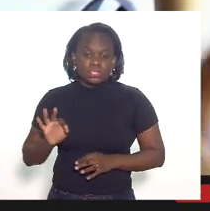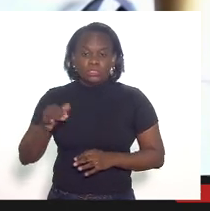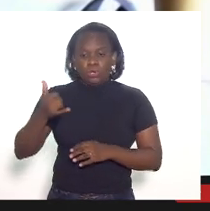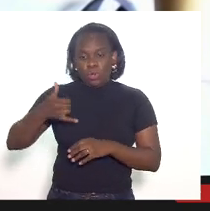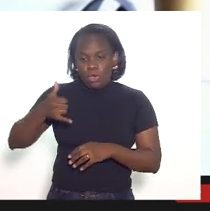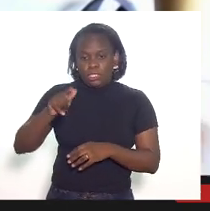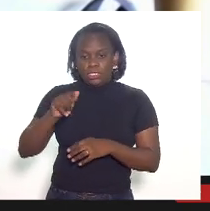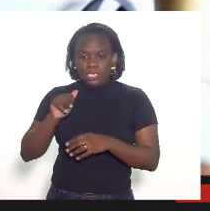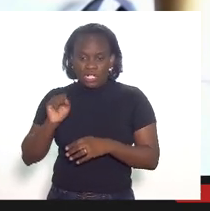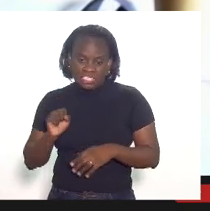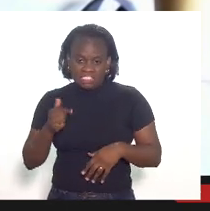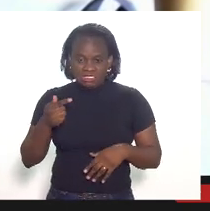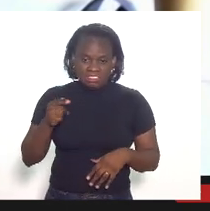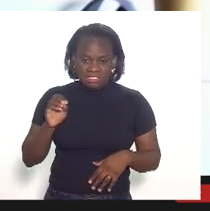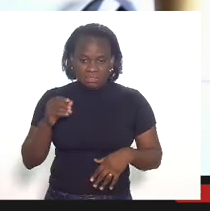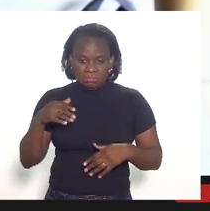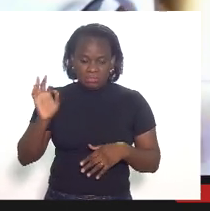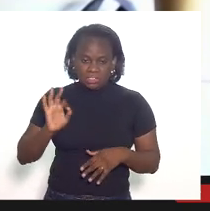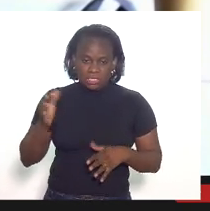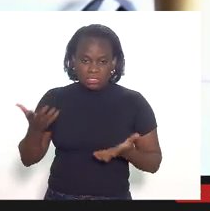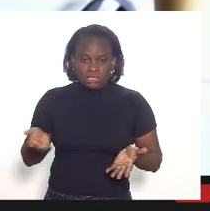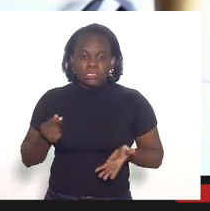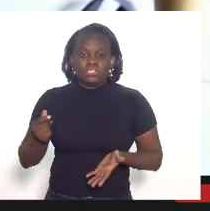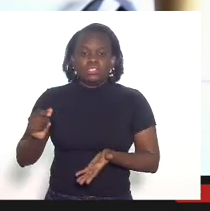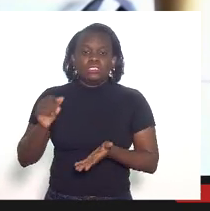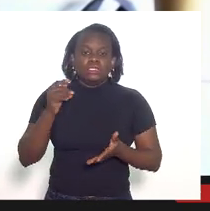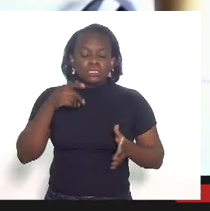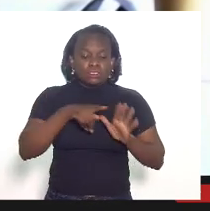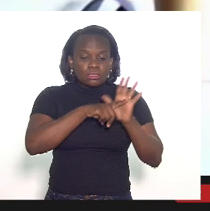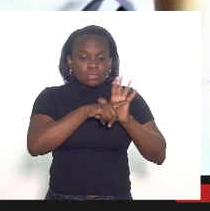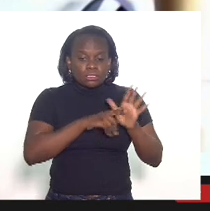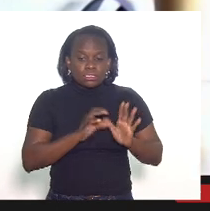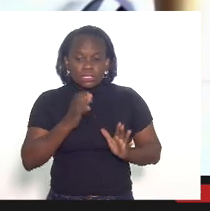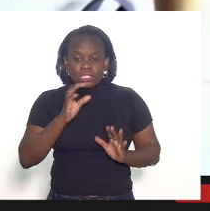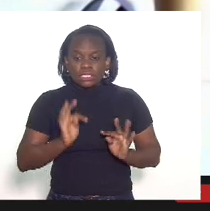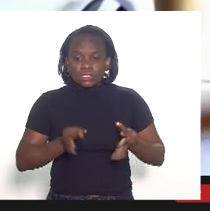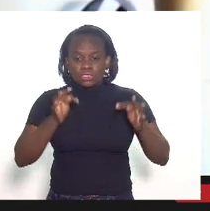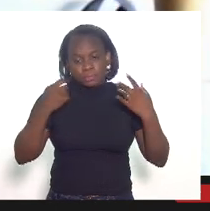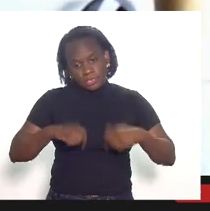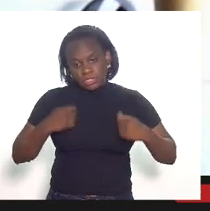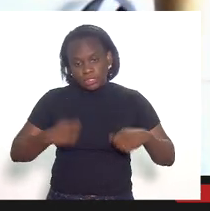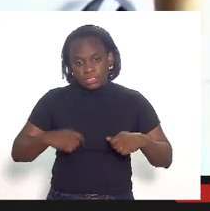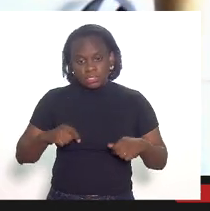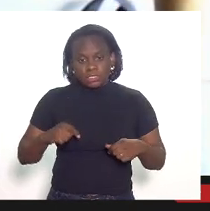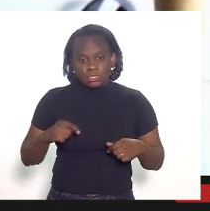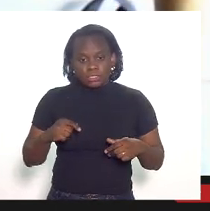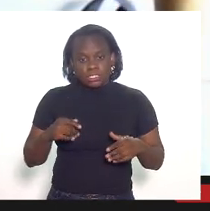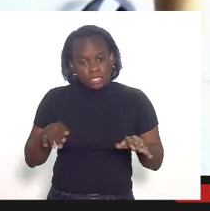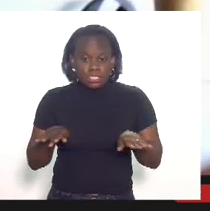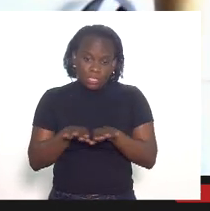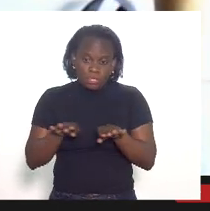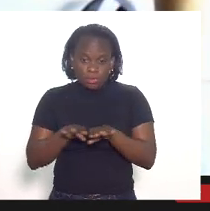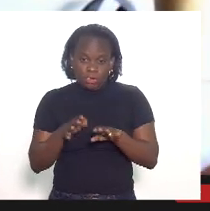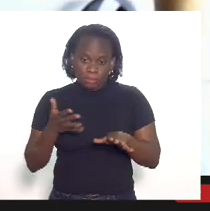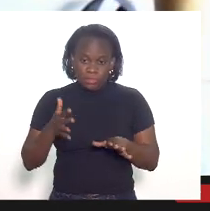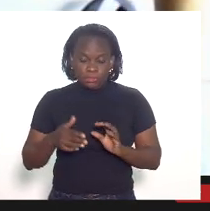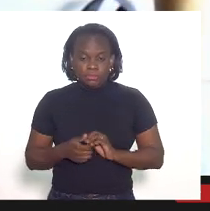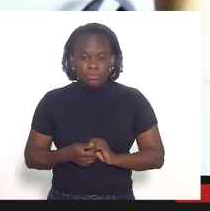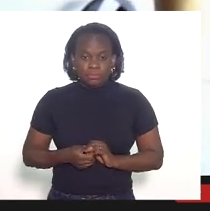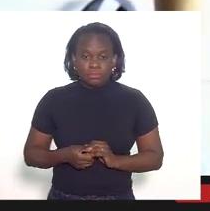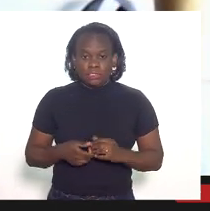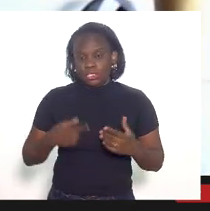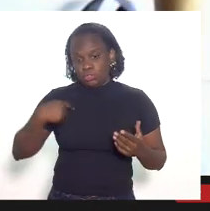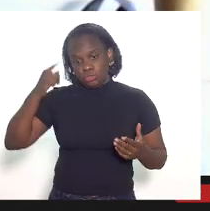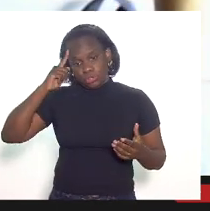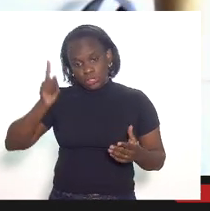e gás 70 e poucos o investimento em ciência e tecnologia devia ser na mesma proporção eu